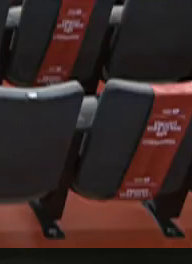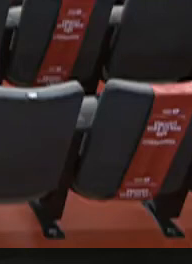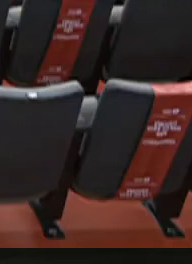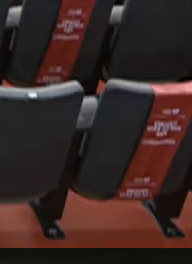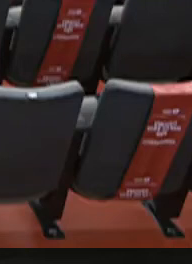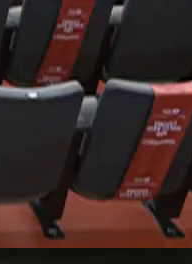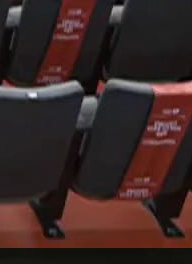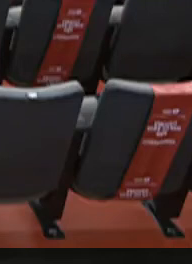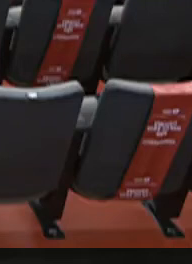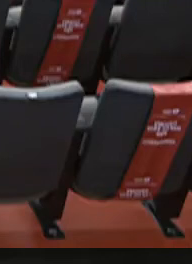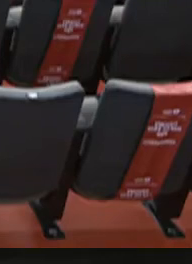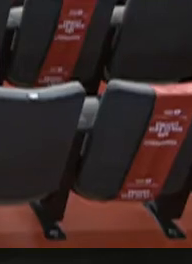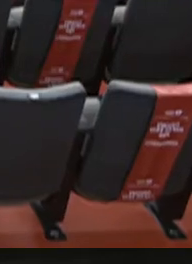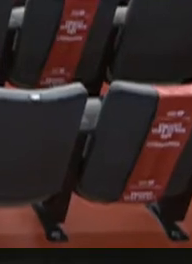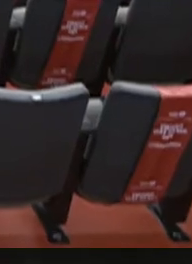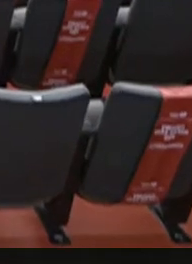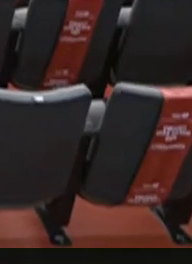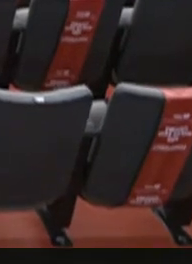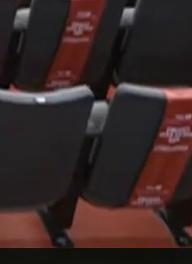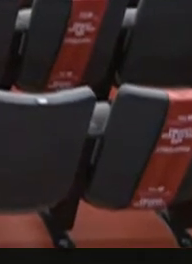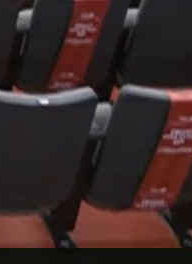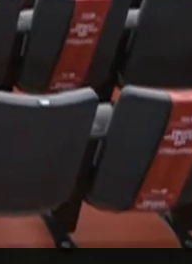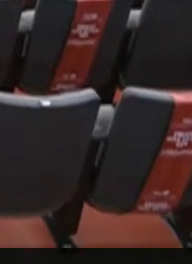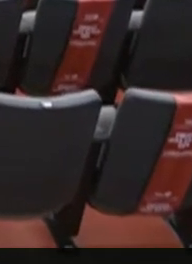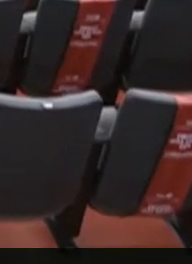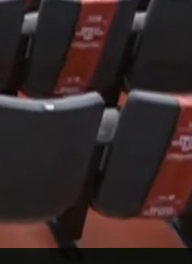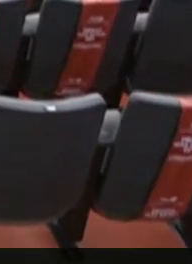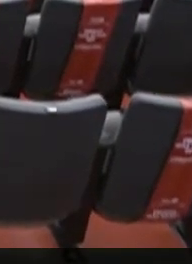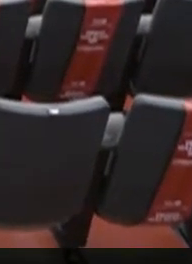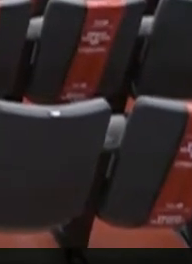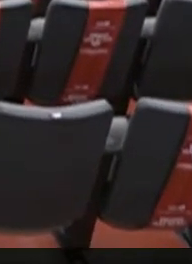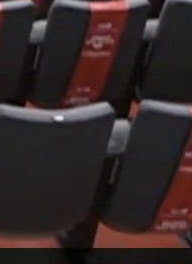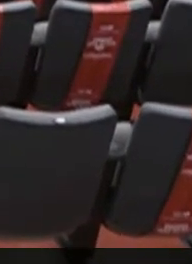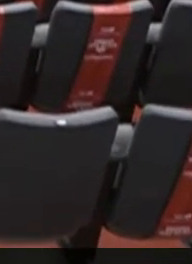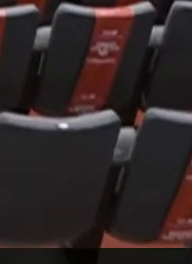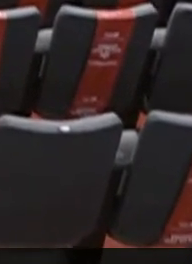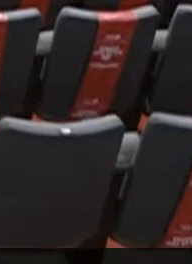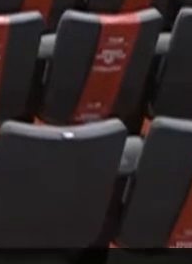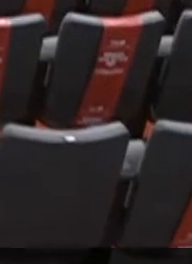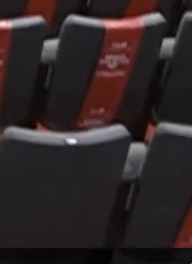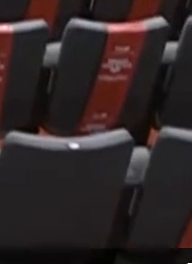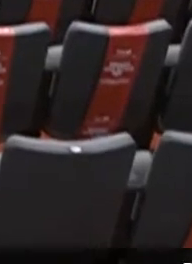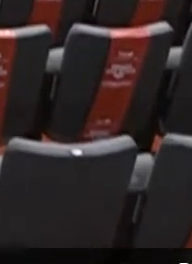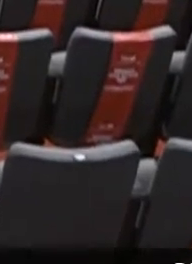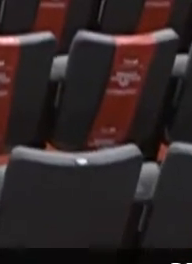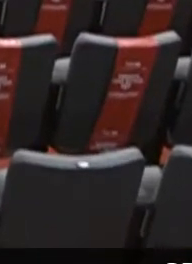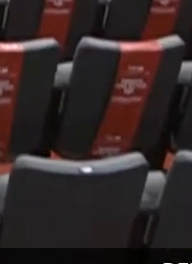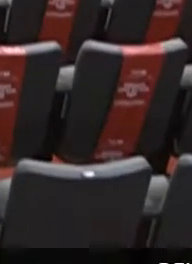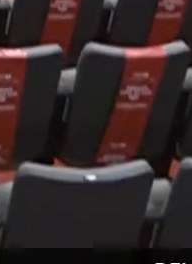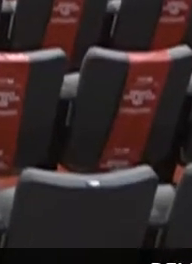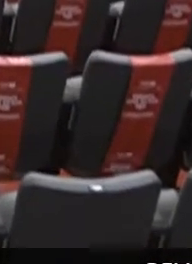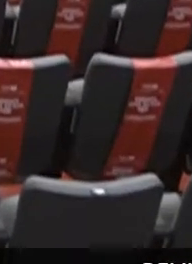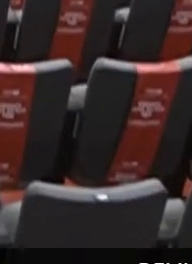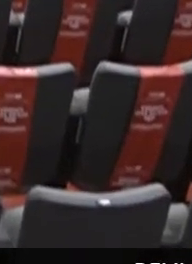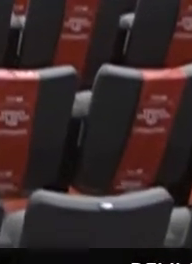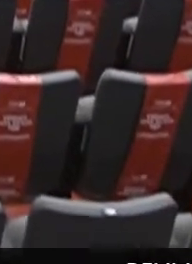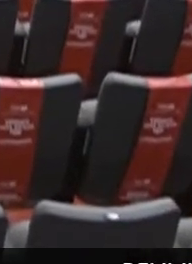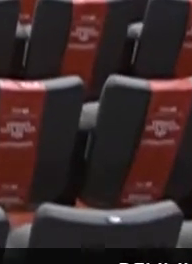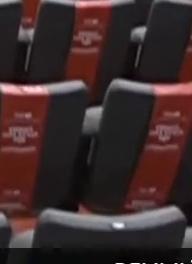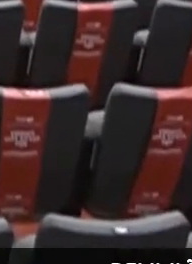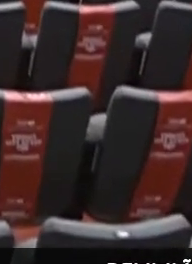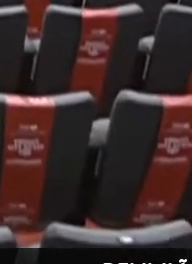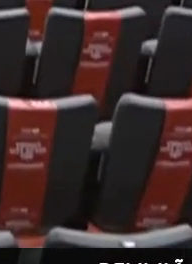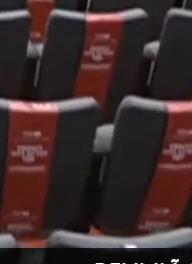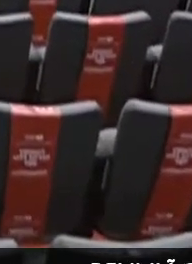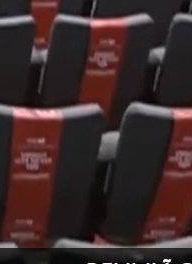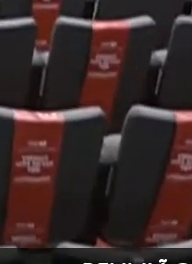uso de crack e outras drogas, trabalho da Previdência e da Assistência Social e Defesa dos Direitos da Mulher, na segunda